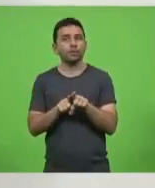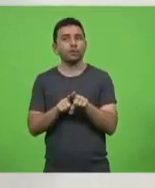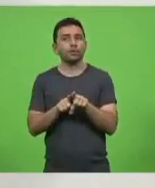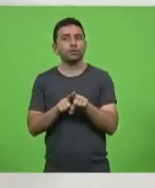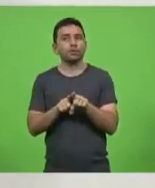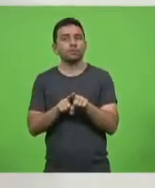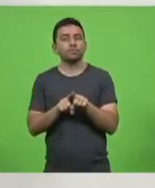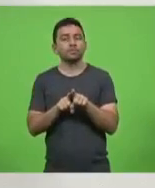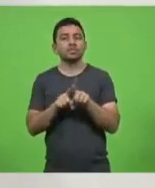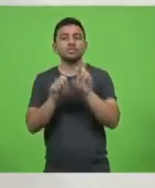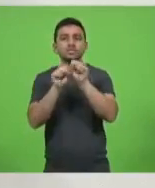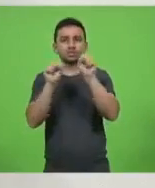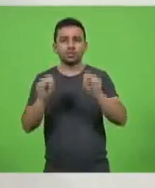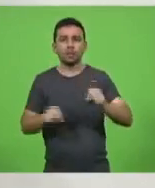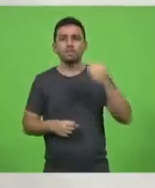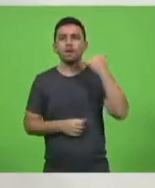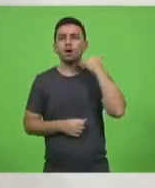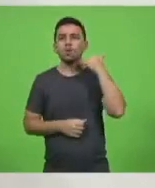sistema bancário no Brasil